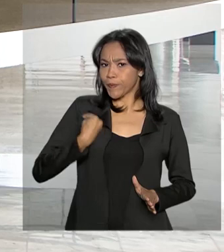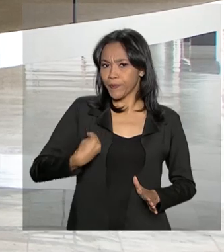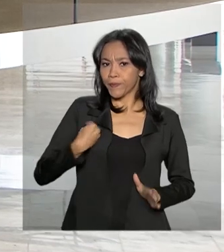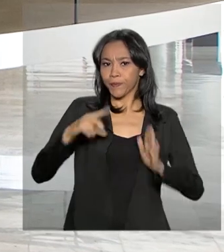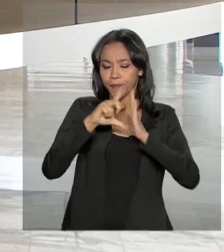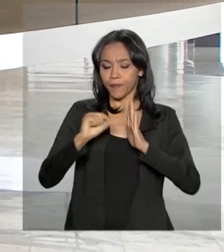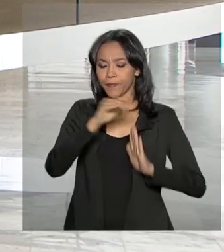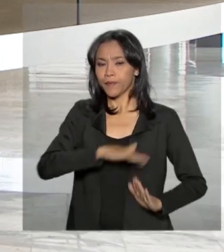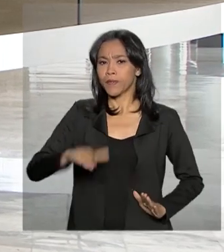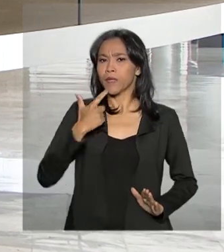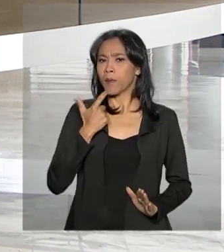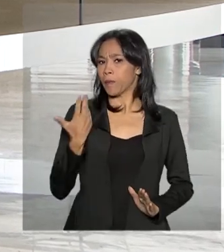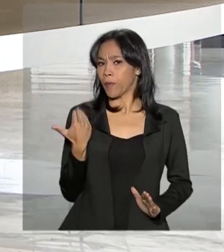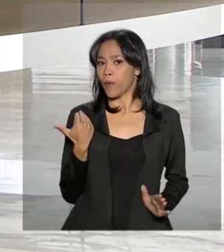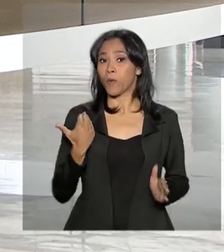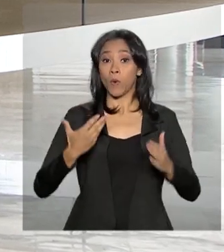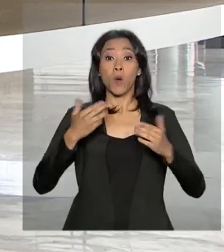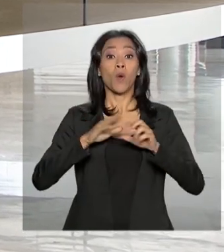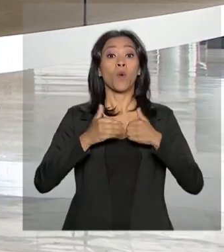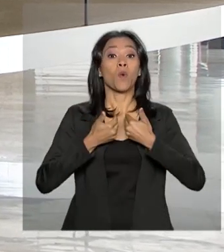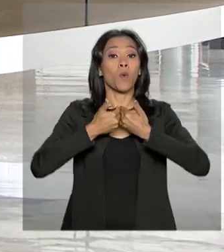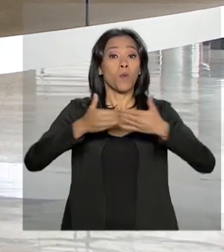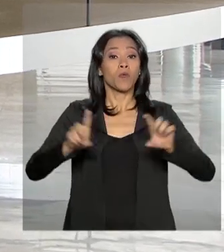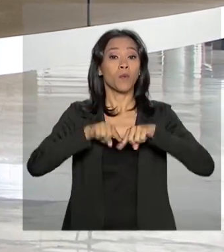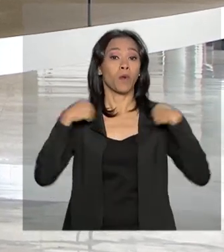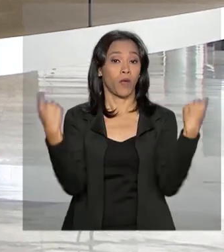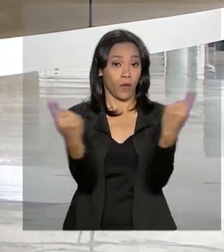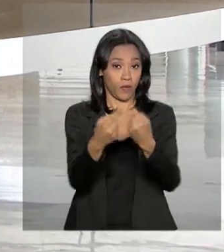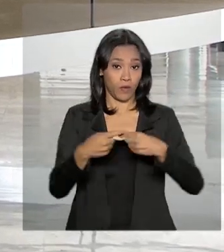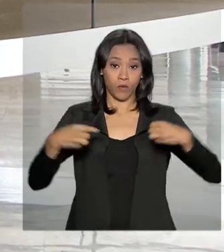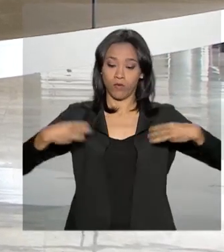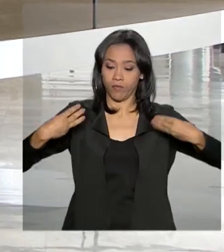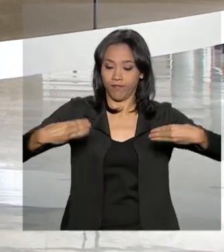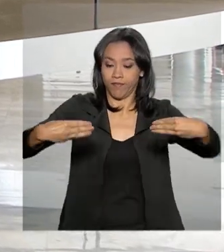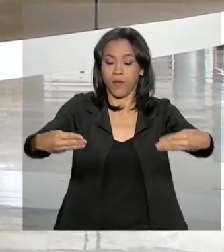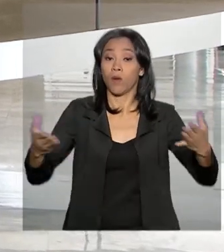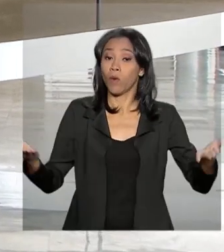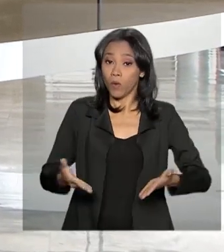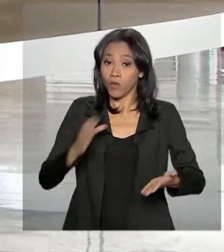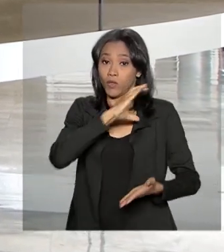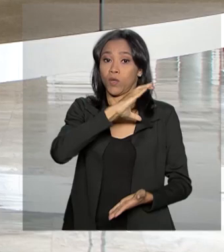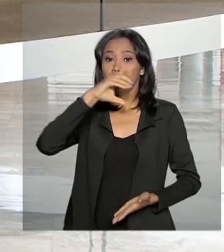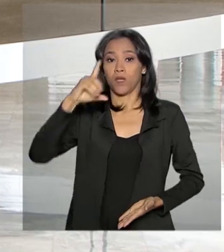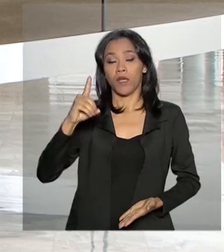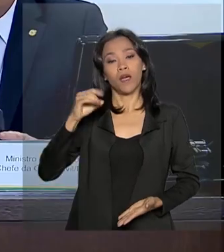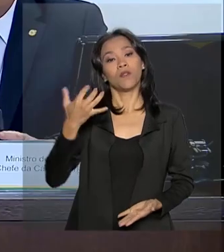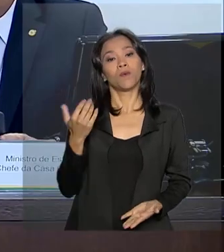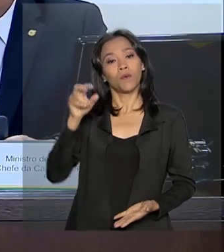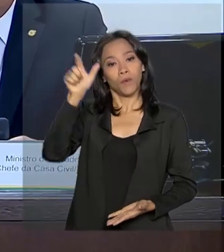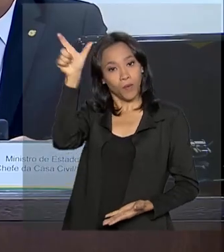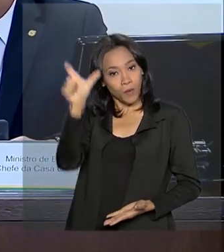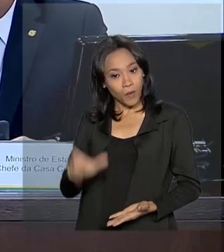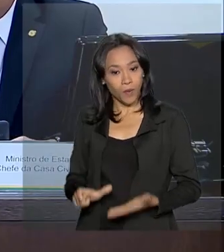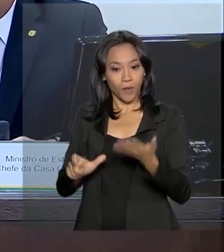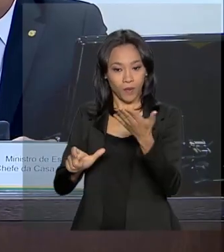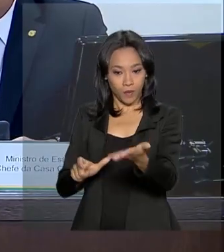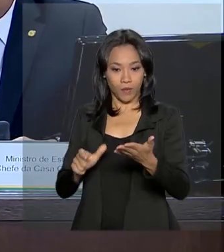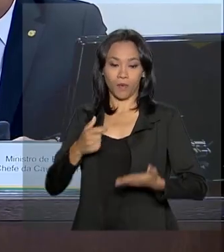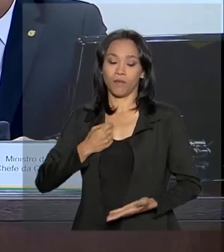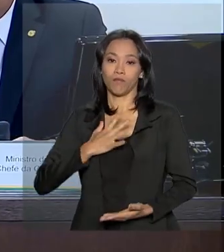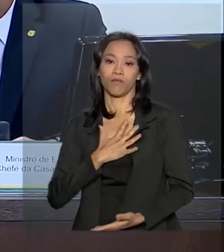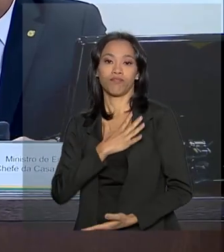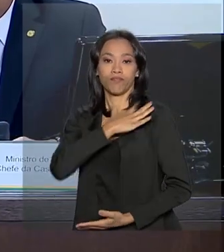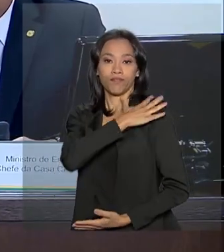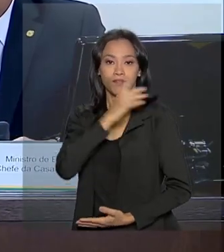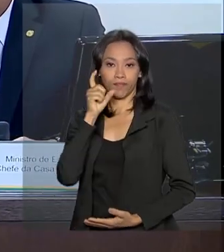mais uma reunião ministerial. O encontro de hoje é coordenado pelo Vice-Presidente da República, Hamilton Mourão, e